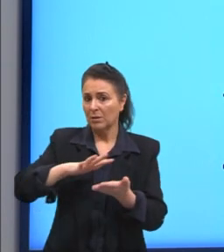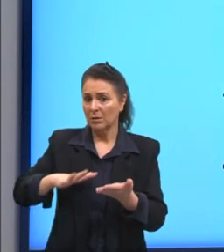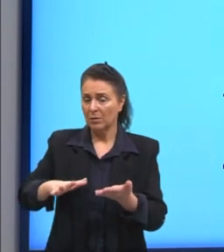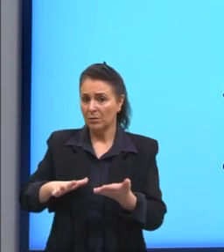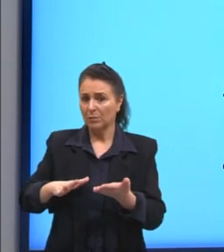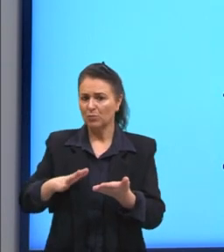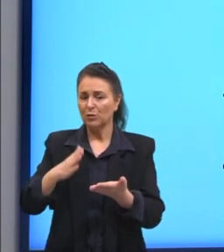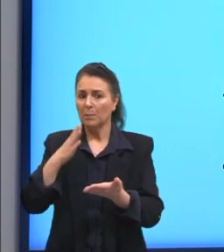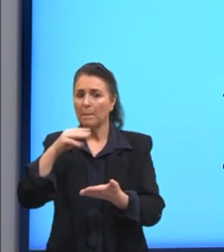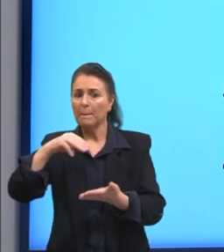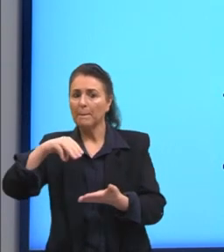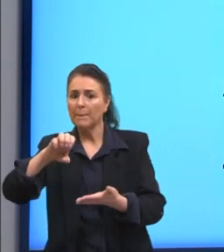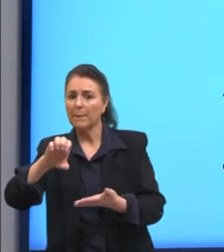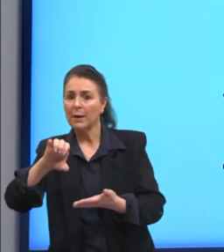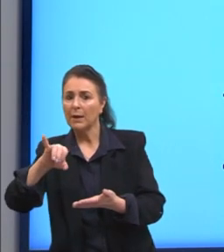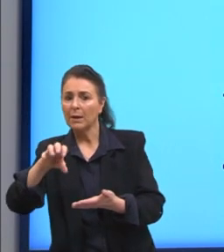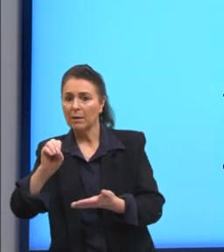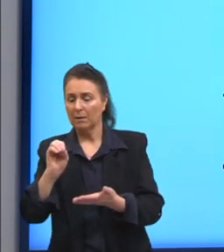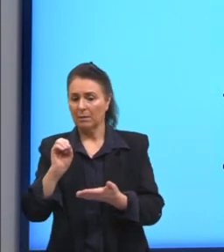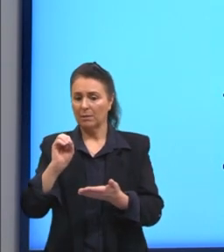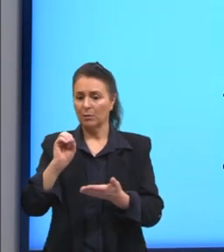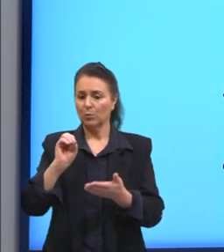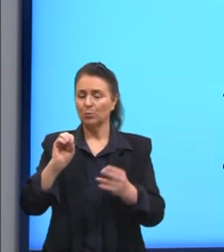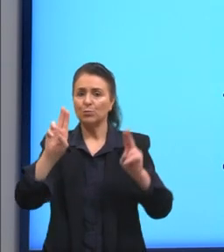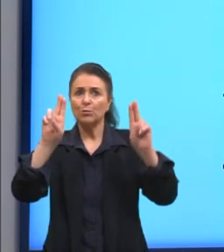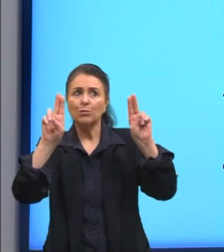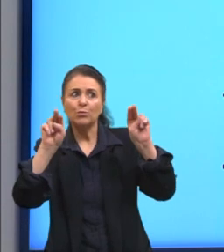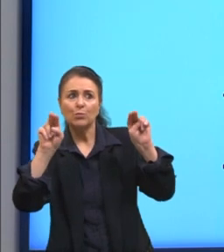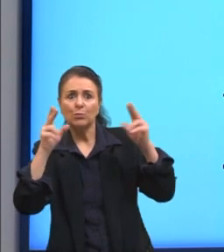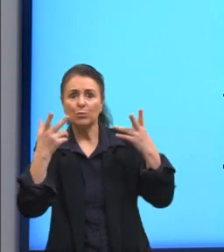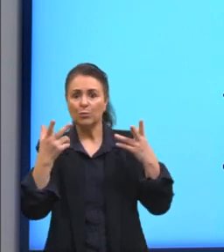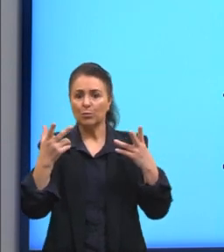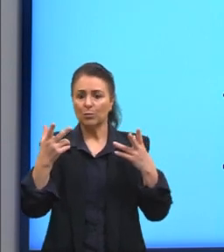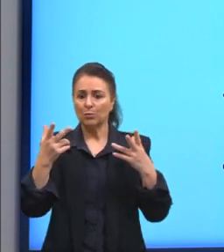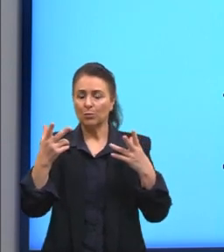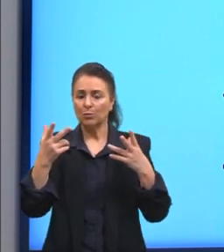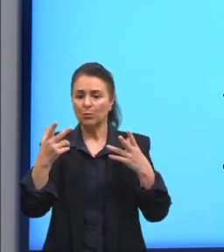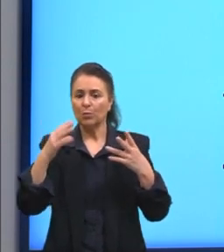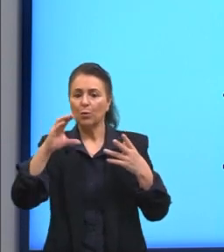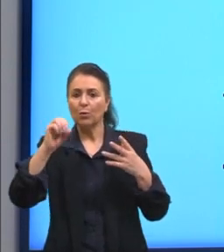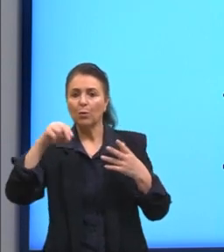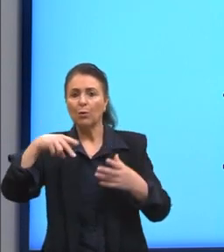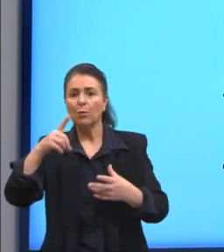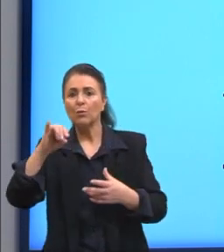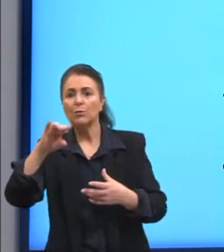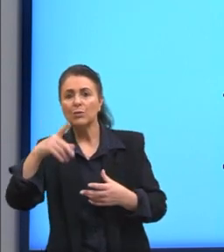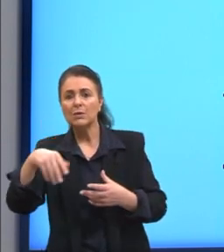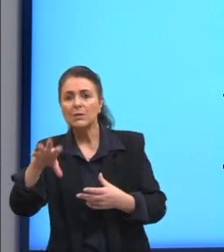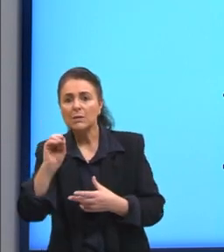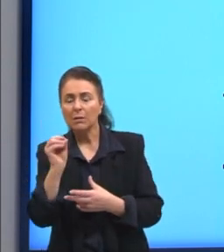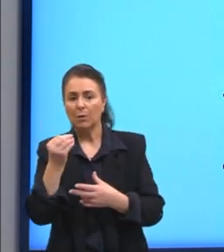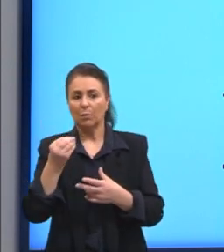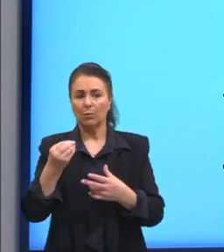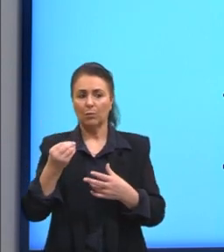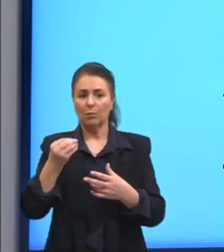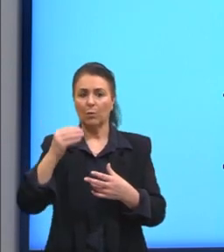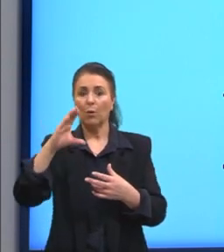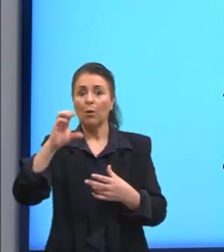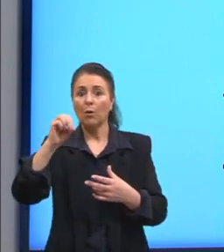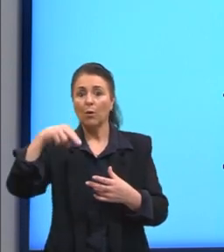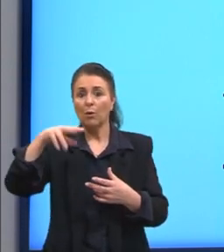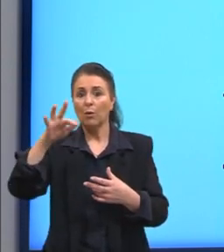meio, de assunto, de condição, de conformidade,